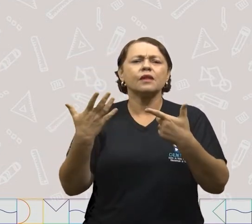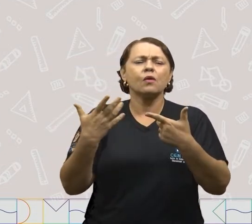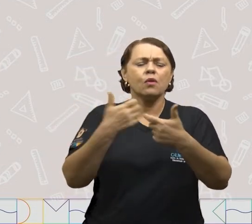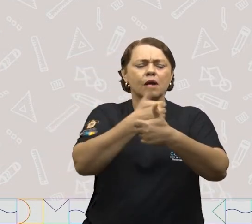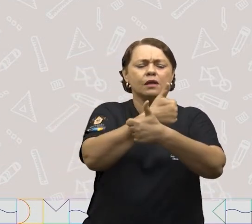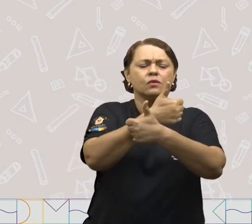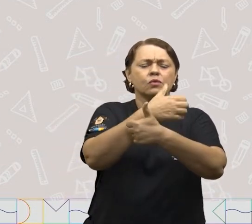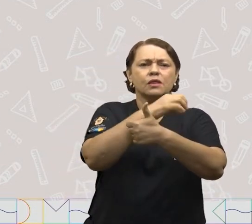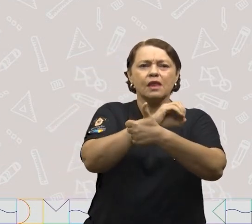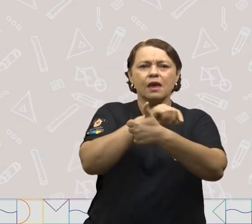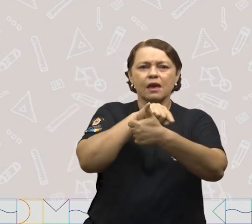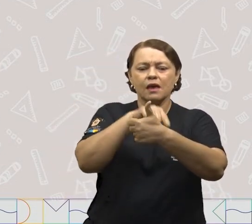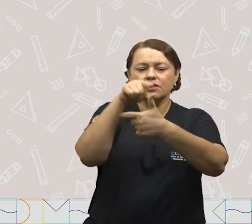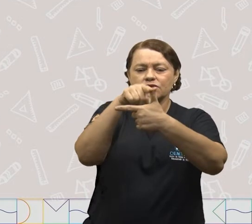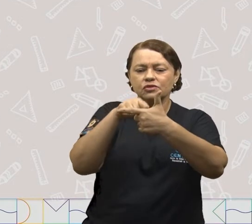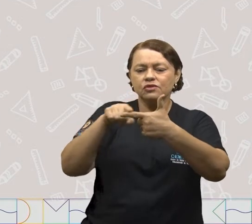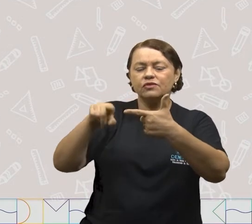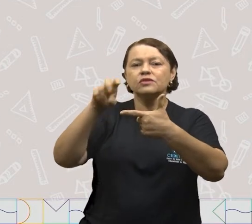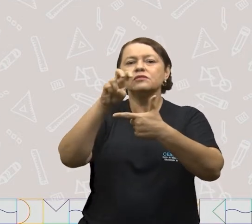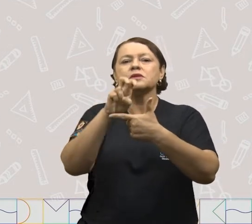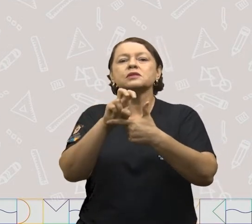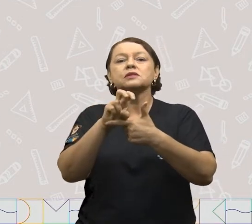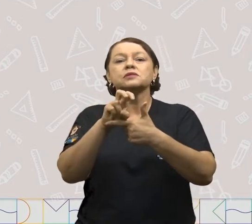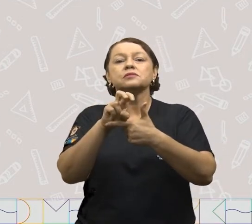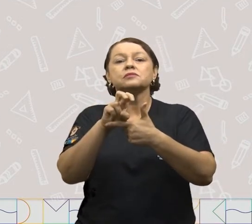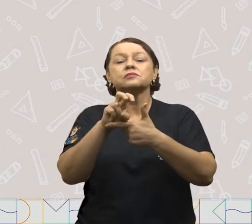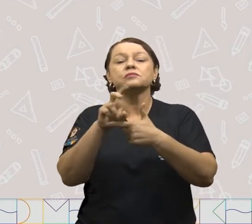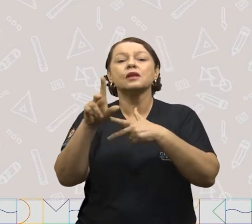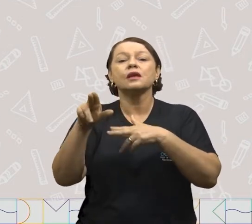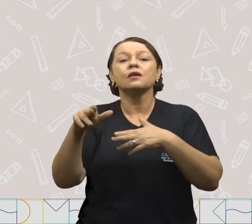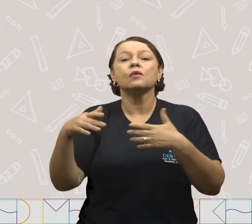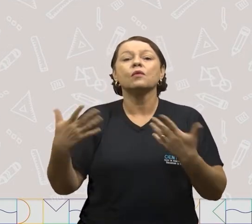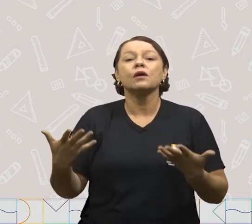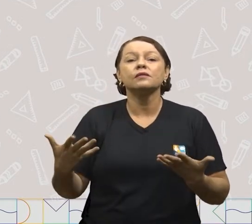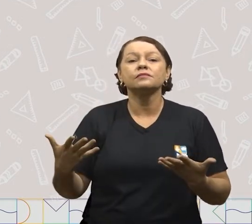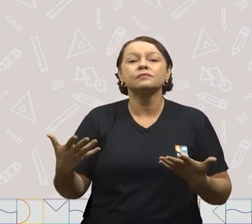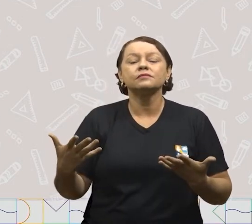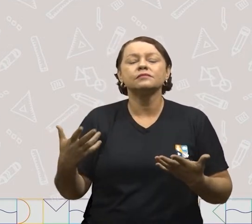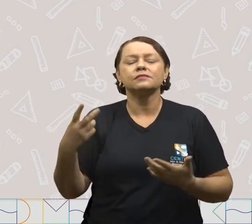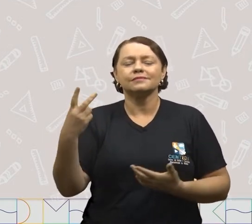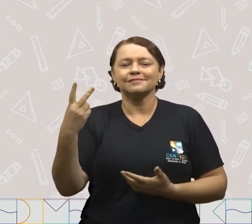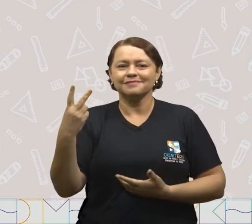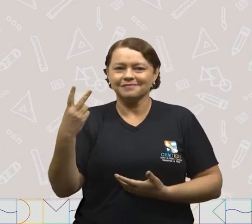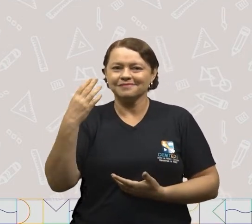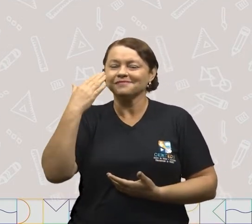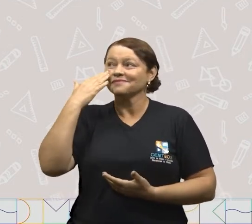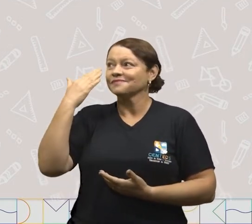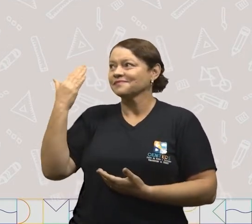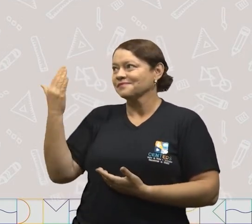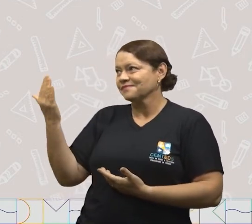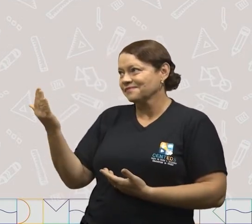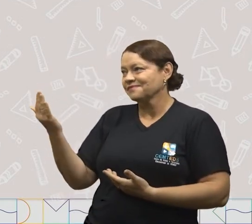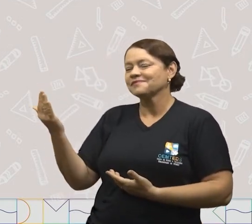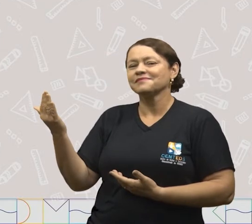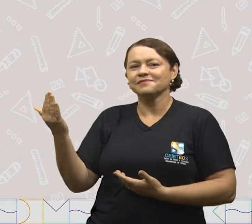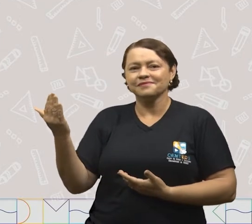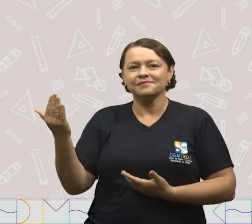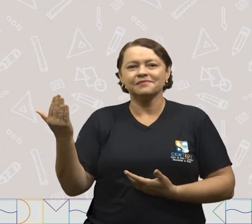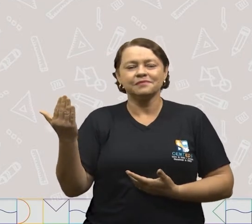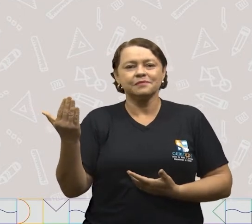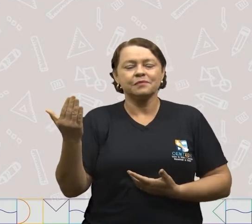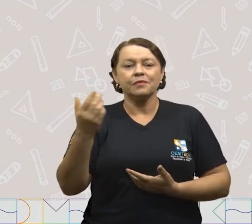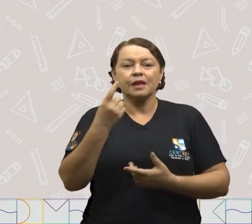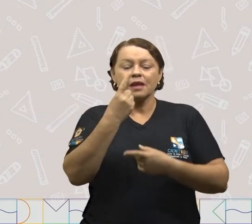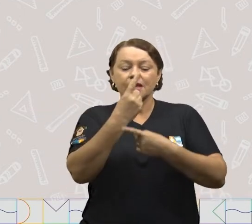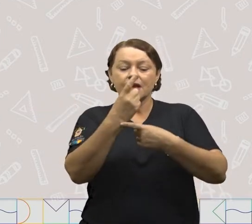dividido para cinco? Dez dividido para cinco vai ser igual a dois. E a quinta parte